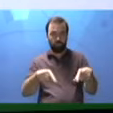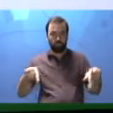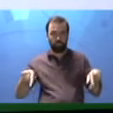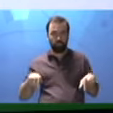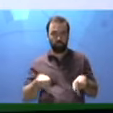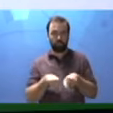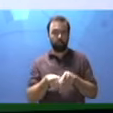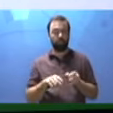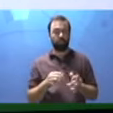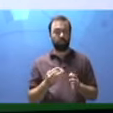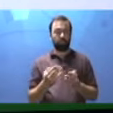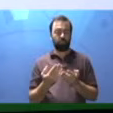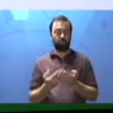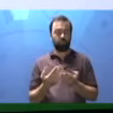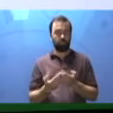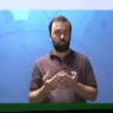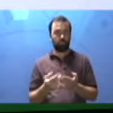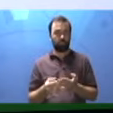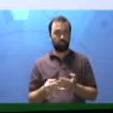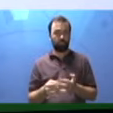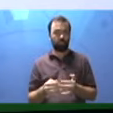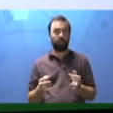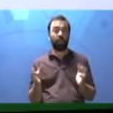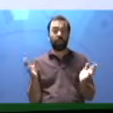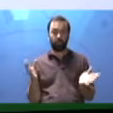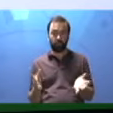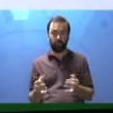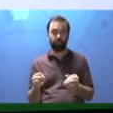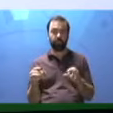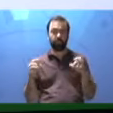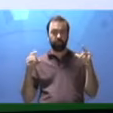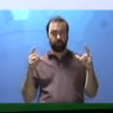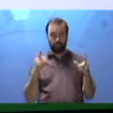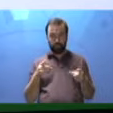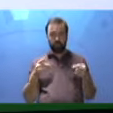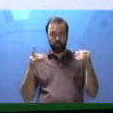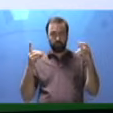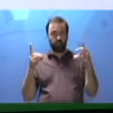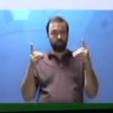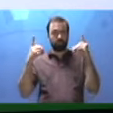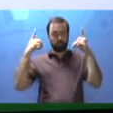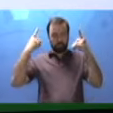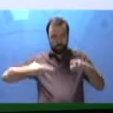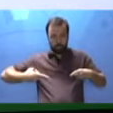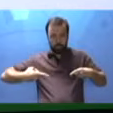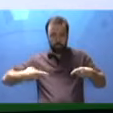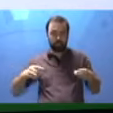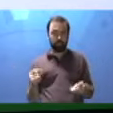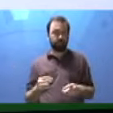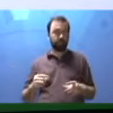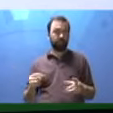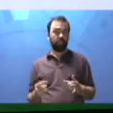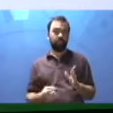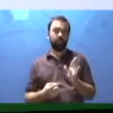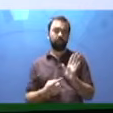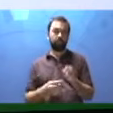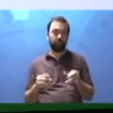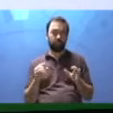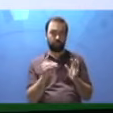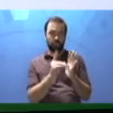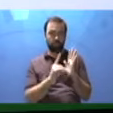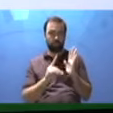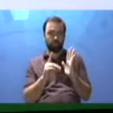Agora, você terá um novo desafio. Fazer a representação